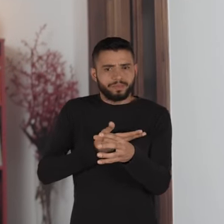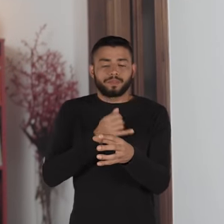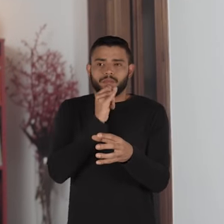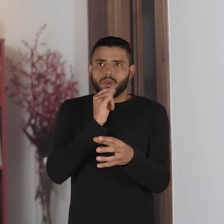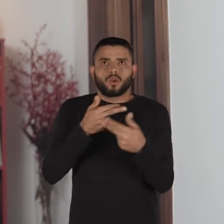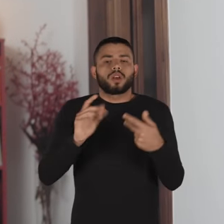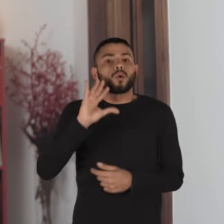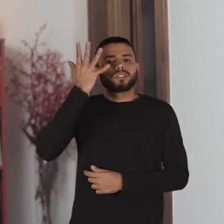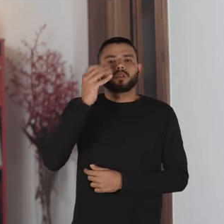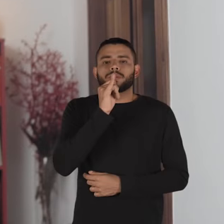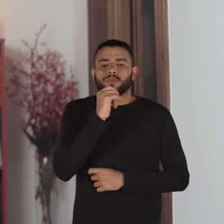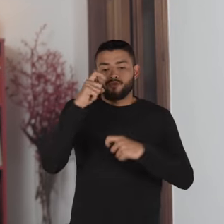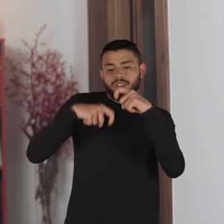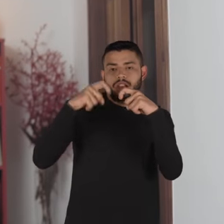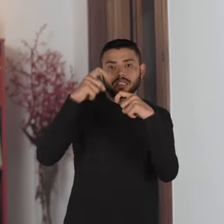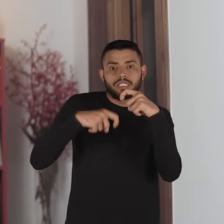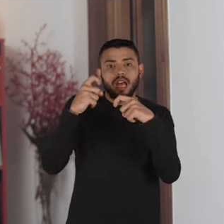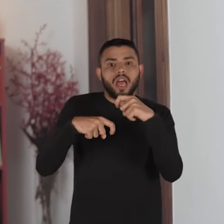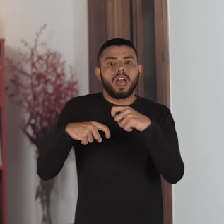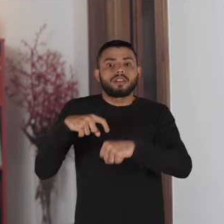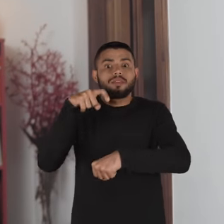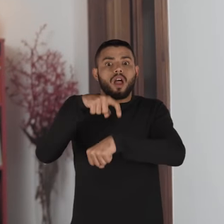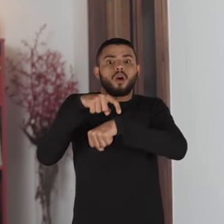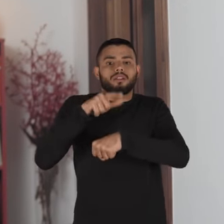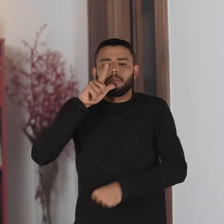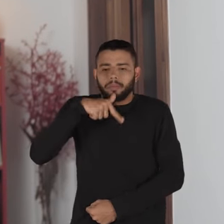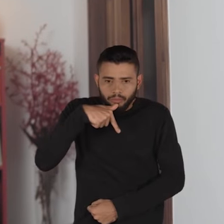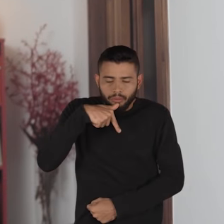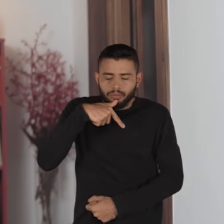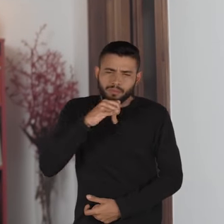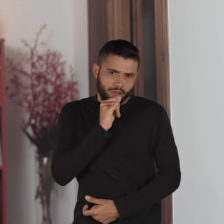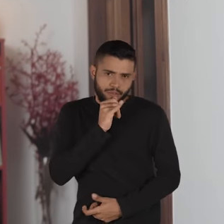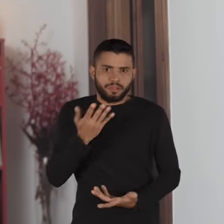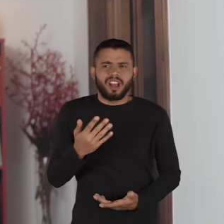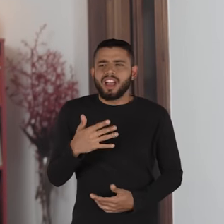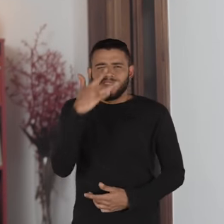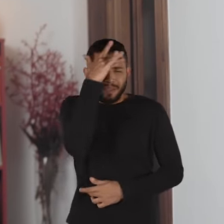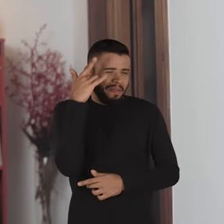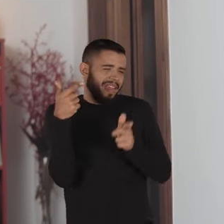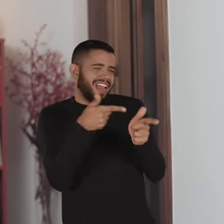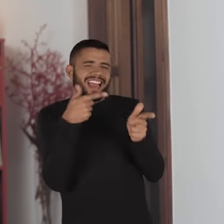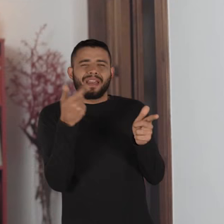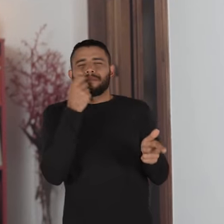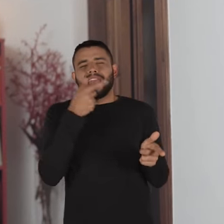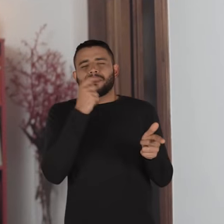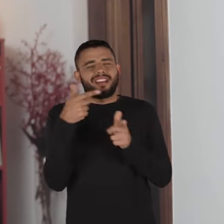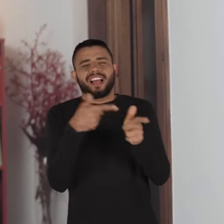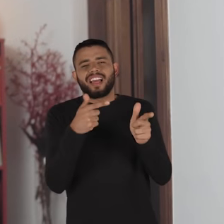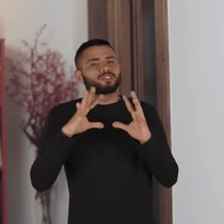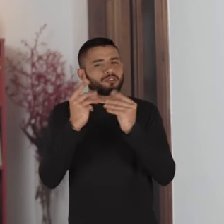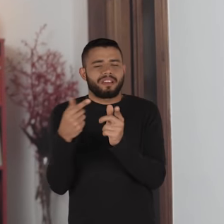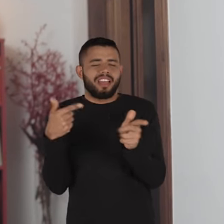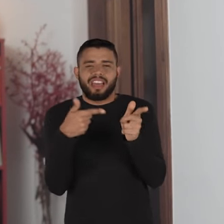Que aconteceu com ele, por exemplo, pô, fui transar e eu não tive uma ereção, por exemplo. O cara vira piada, todo mundo vai